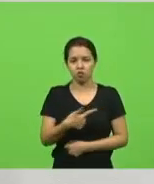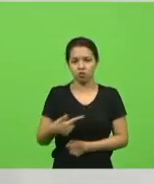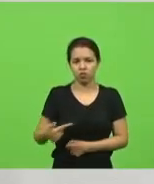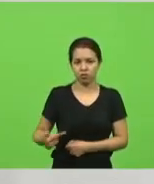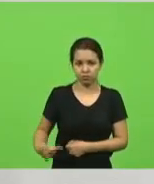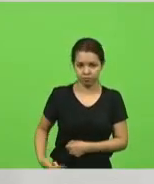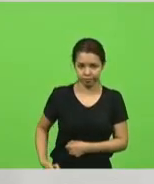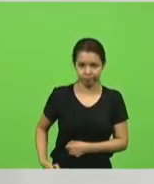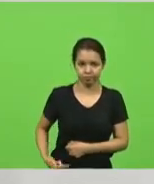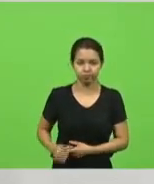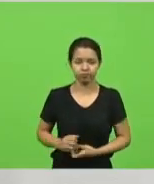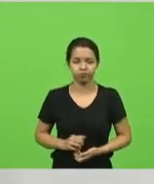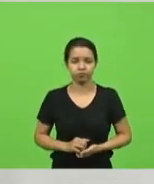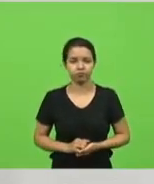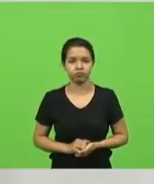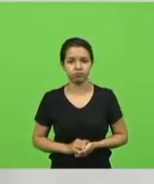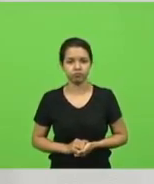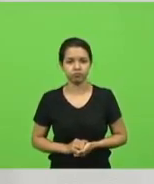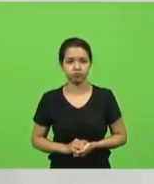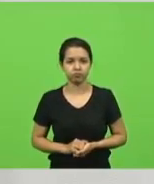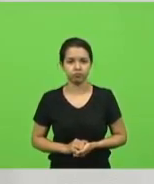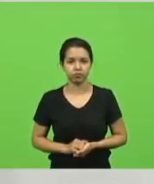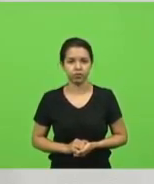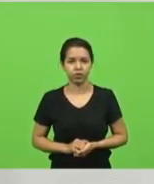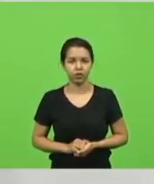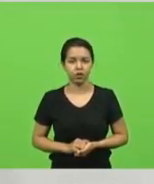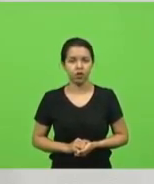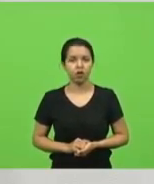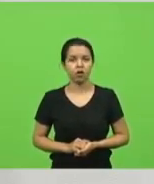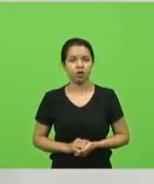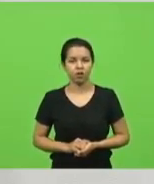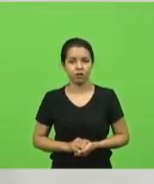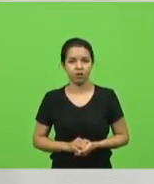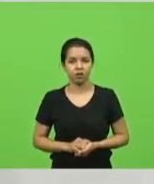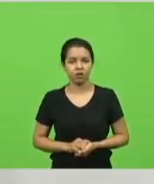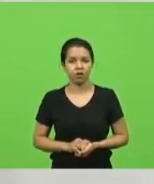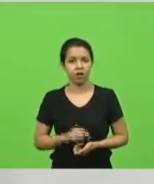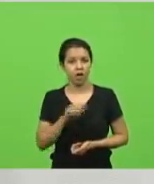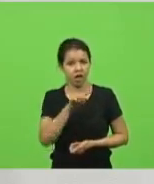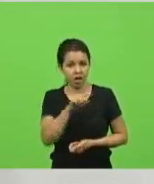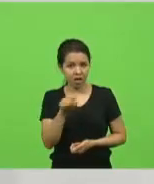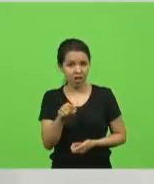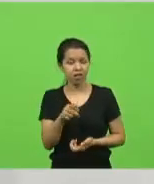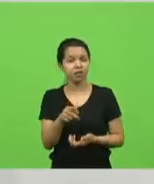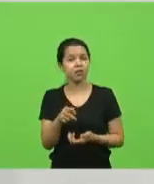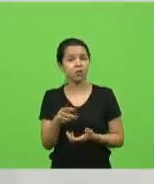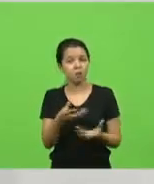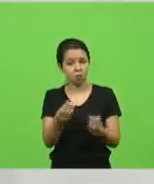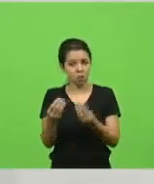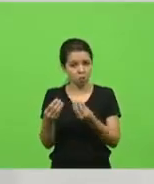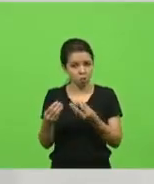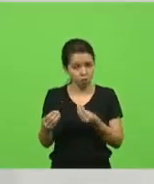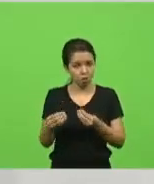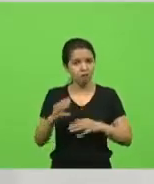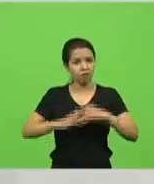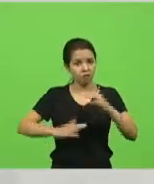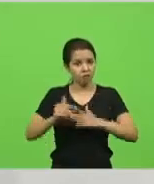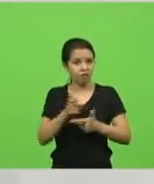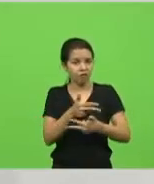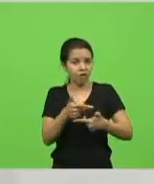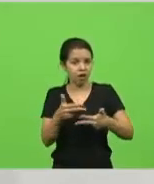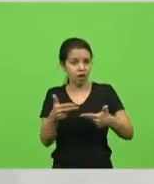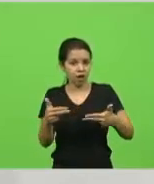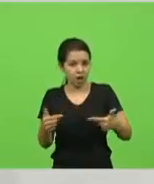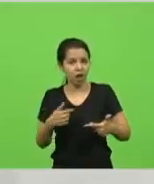os esforços que tomaram. E esse mesmo governo tomou diversas atitudes. Eu venho acompanhando atitude por